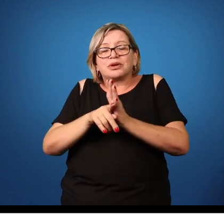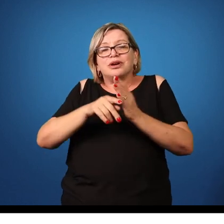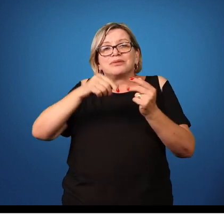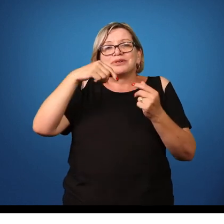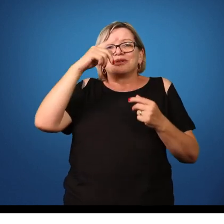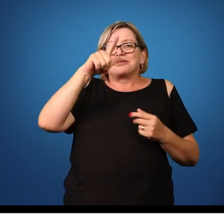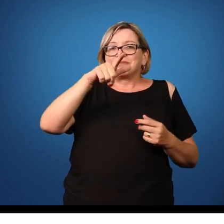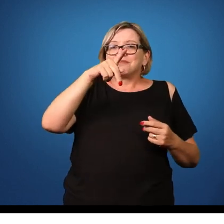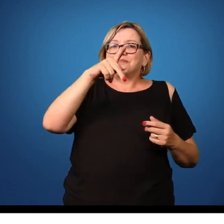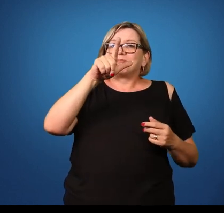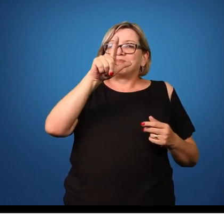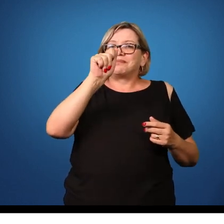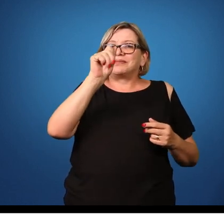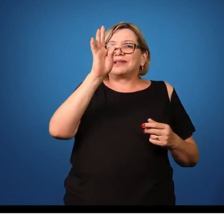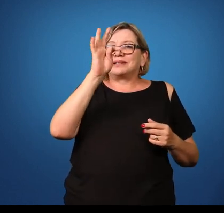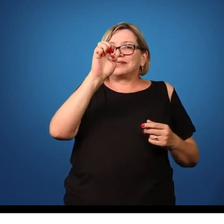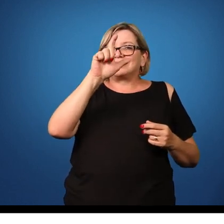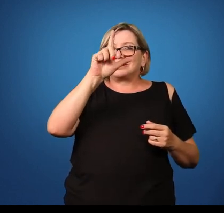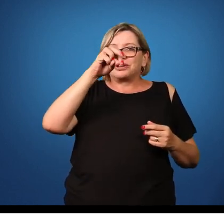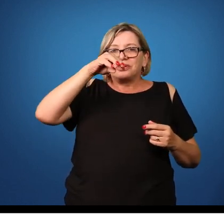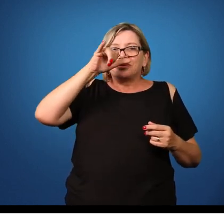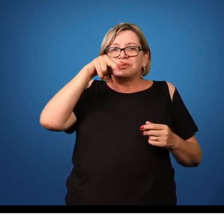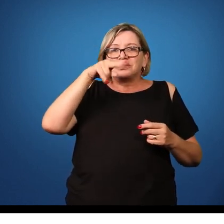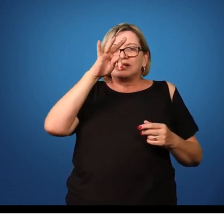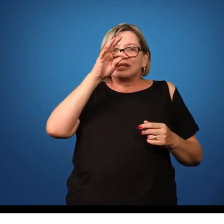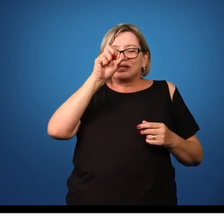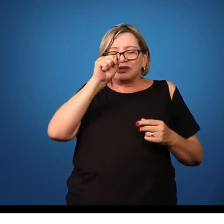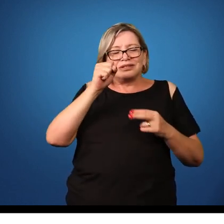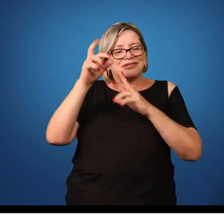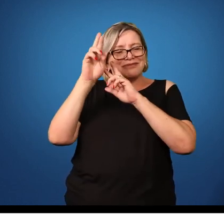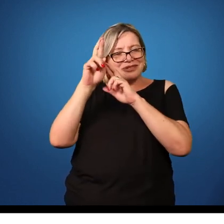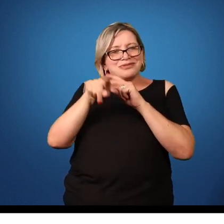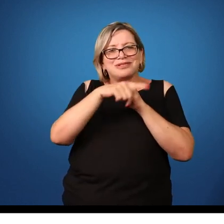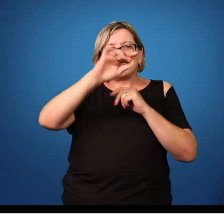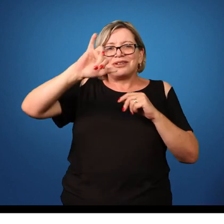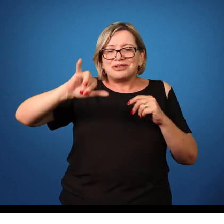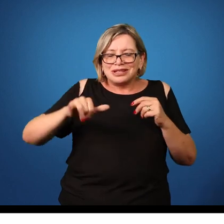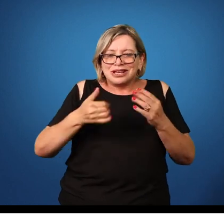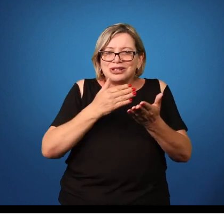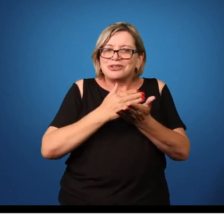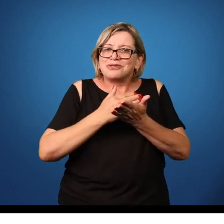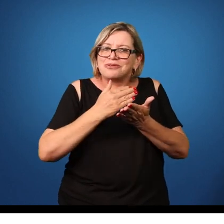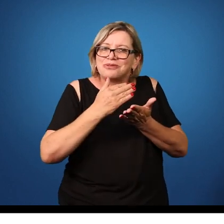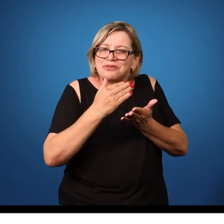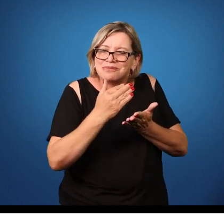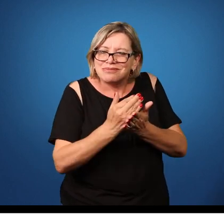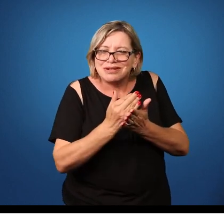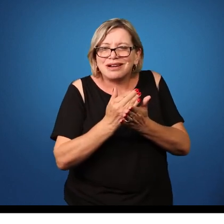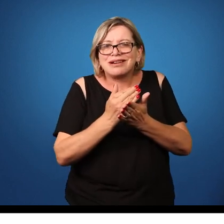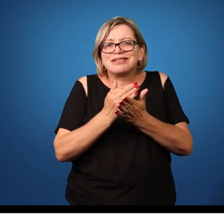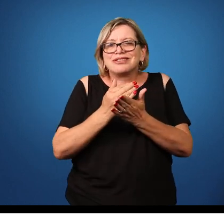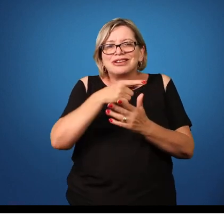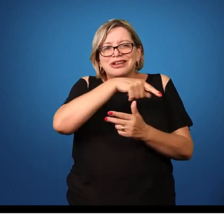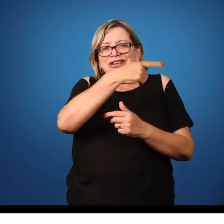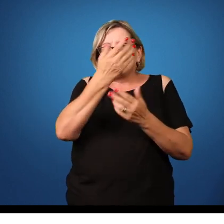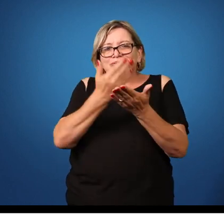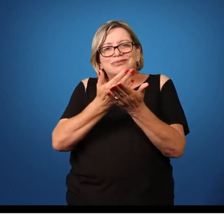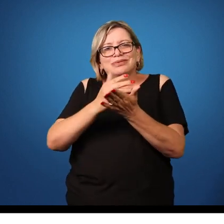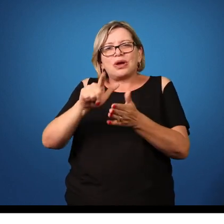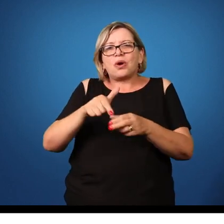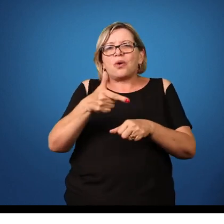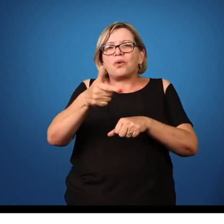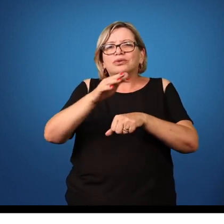aproveitado e que seja o início do estudo de vocês relacionado às outras doenças tá?